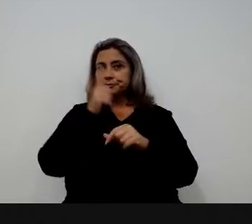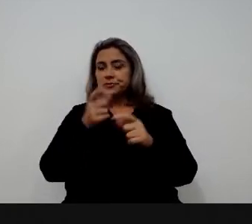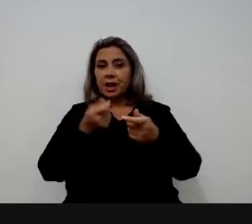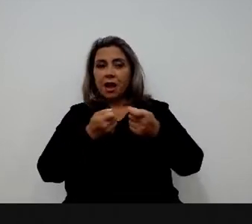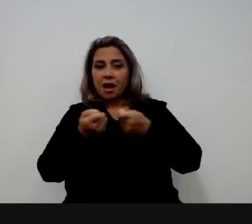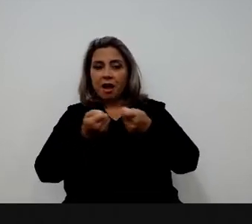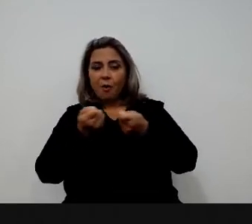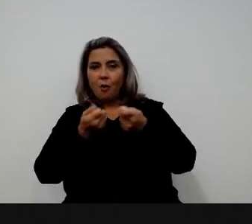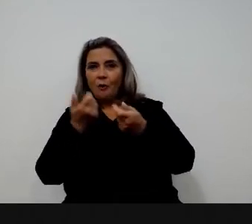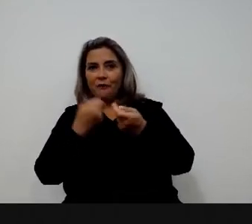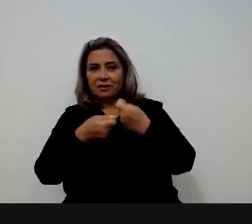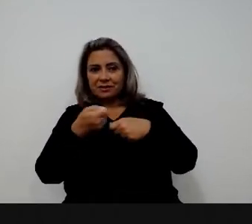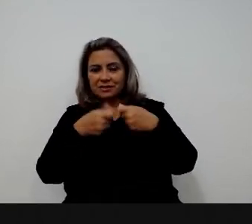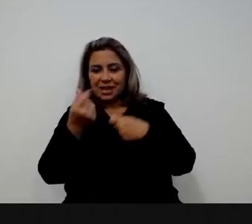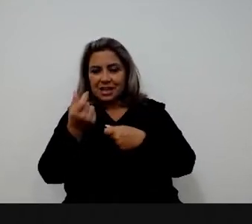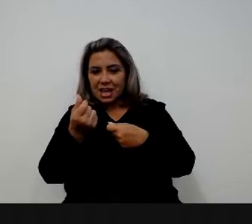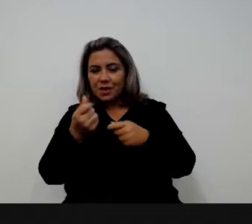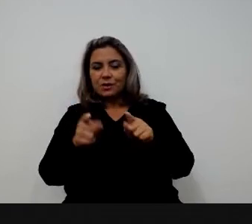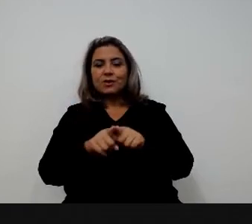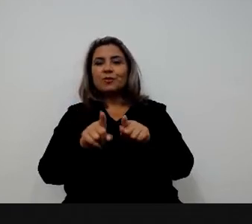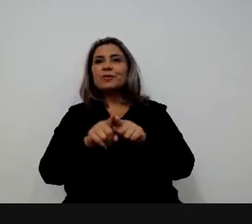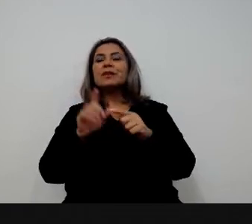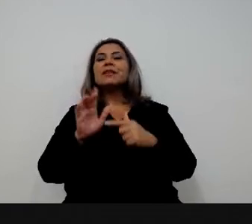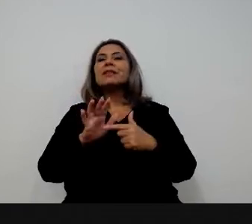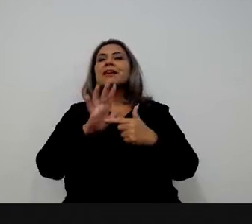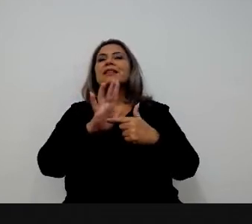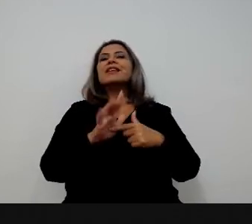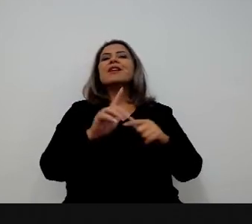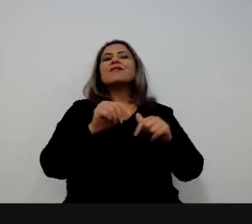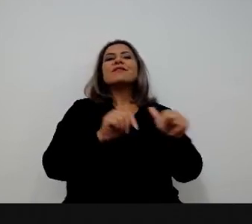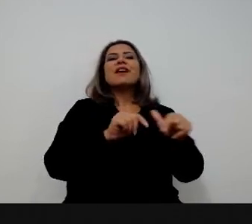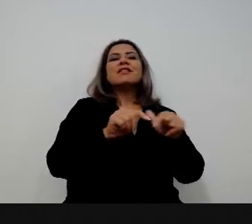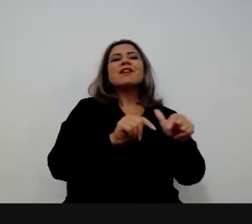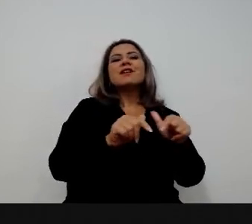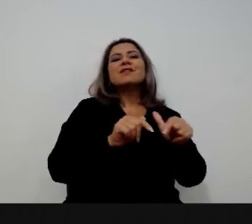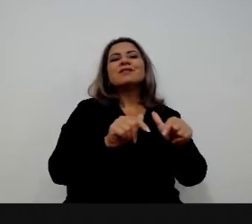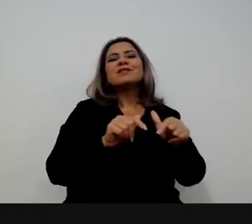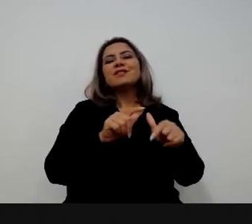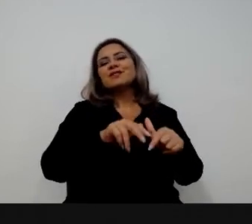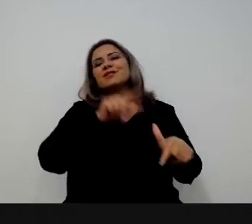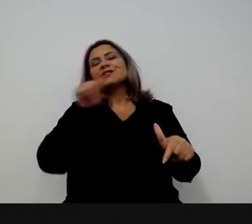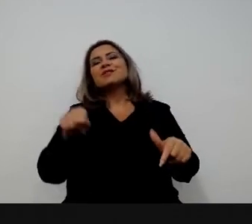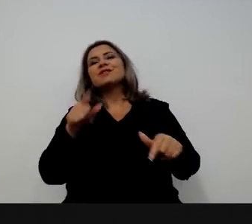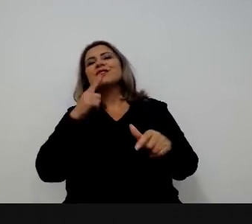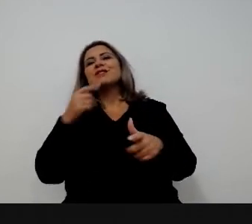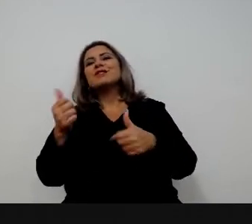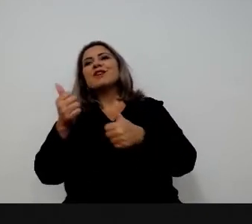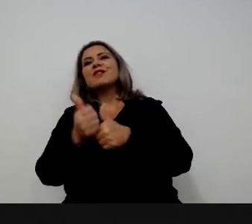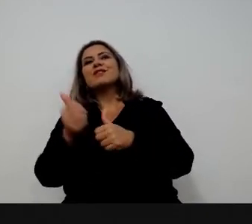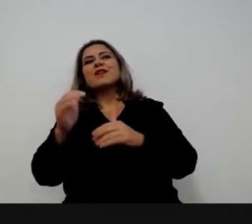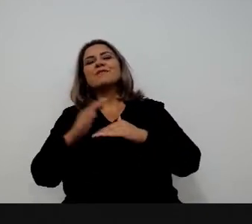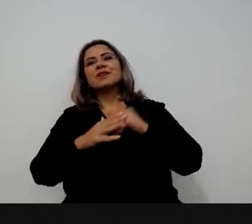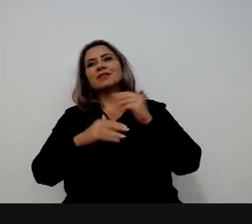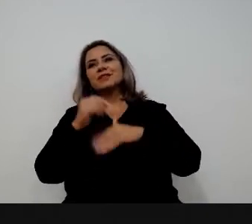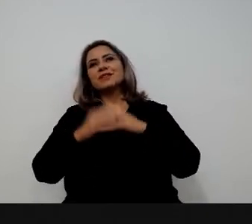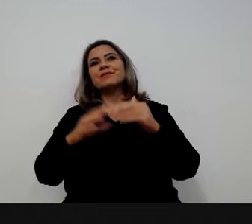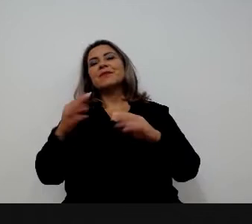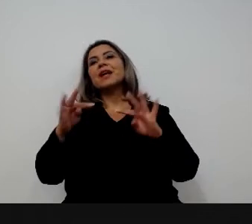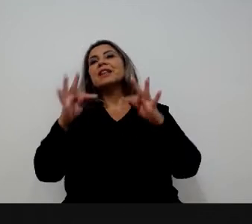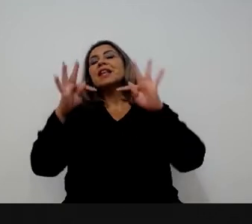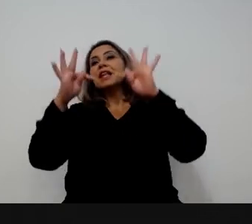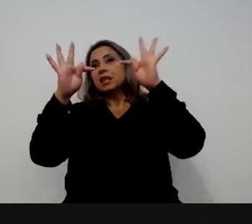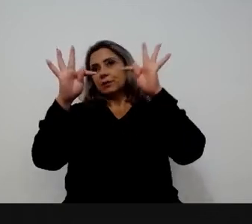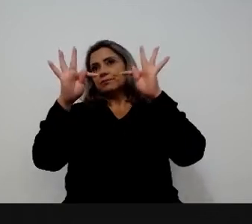economizar ou não na força de trabalho é o quanto que a gente vai utilizar de automação no setor público. É um setor público bem